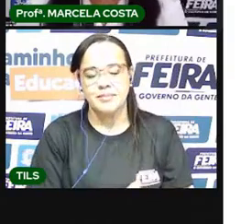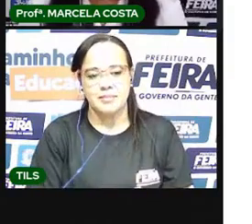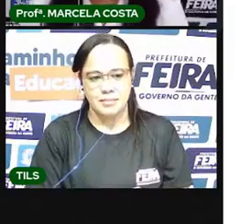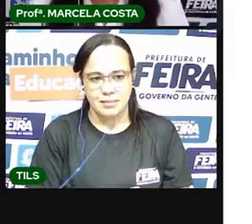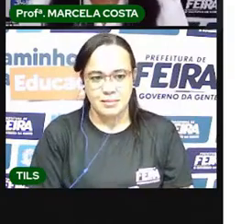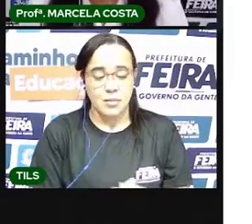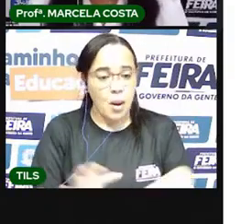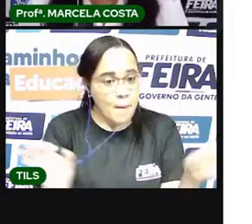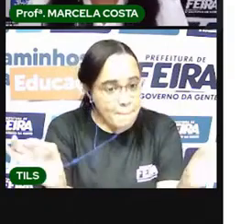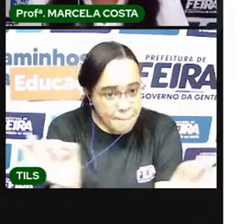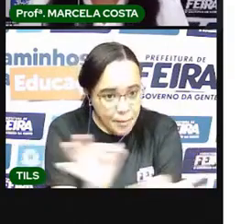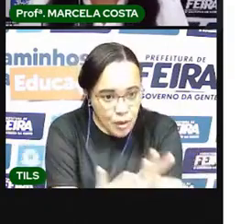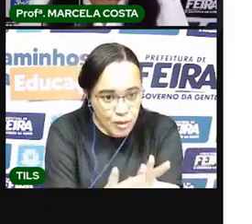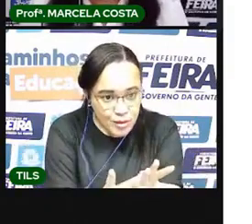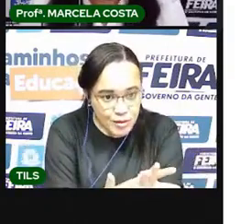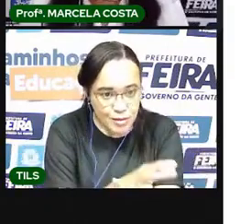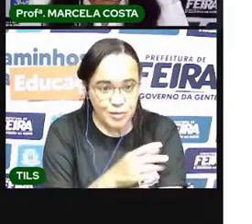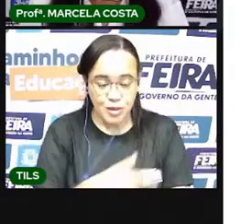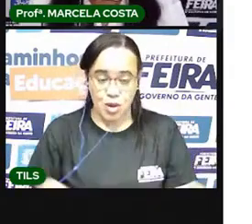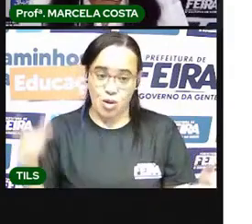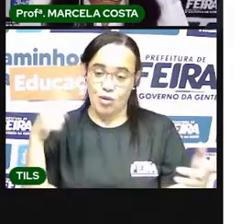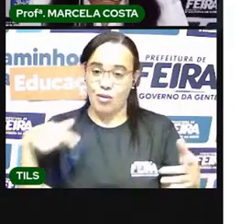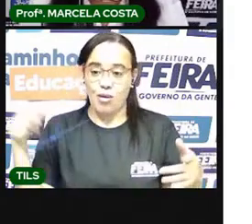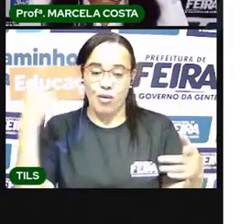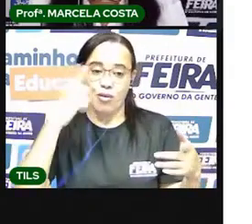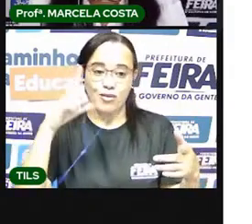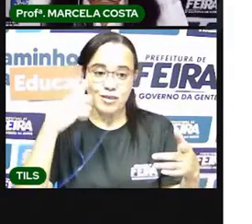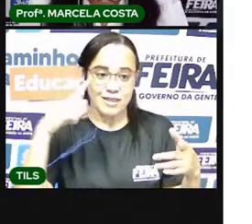Prontinho? Conseguiu responder a atividade?